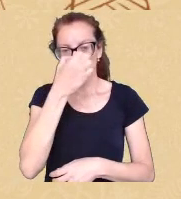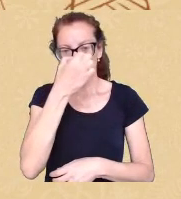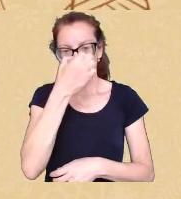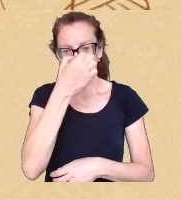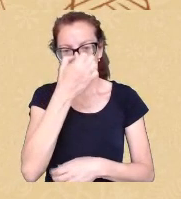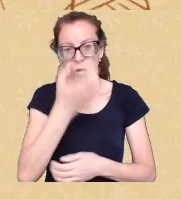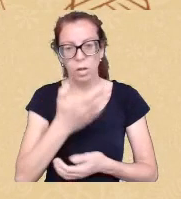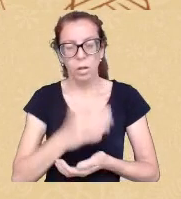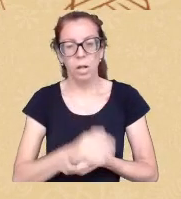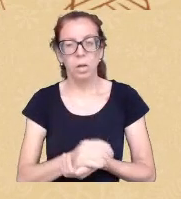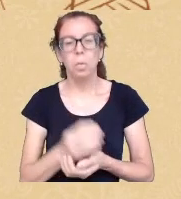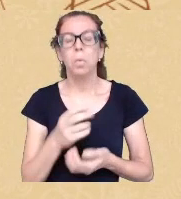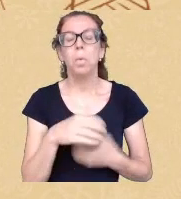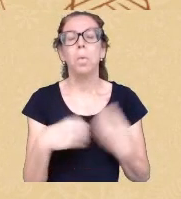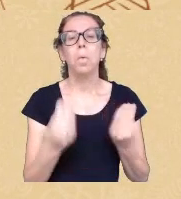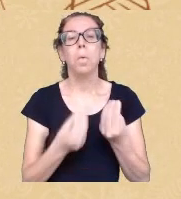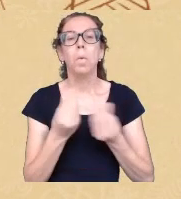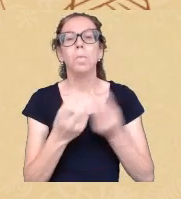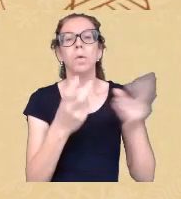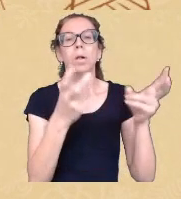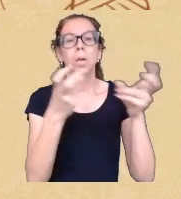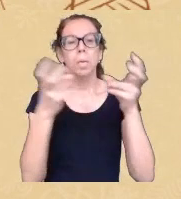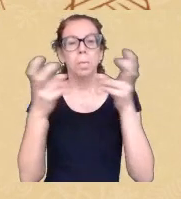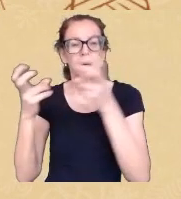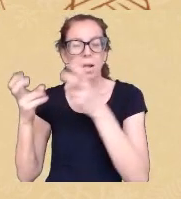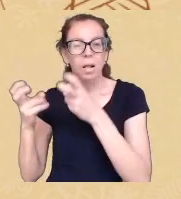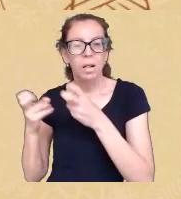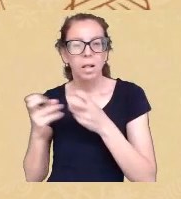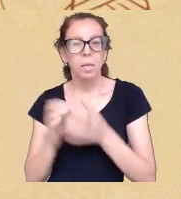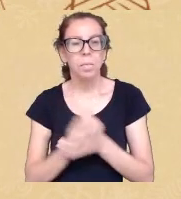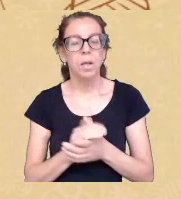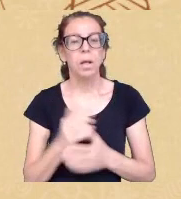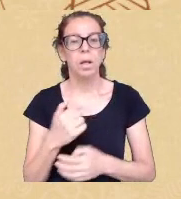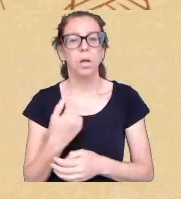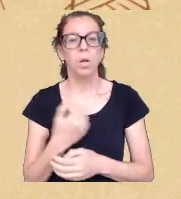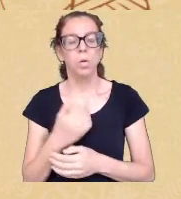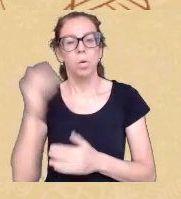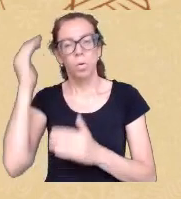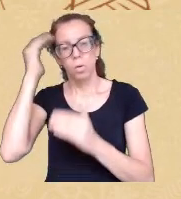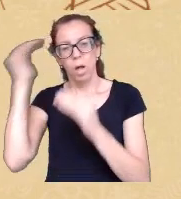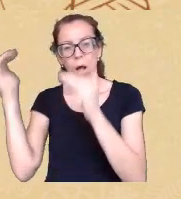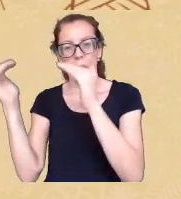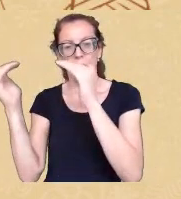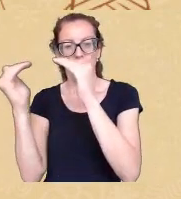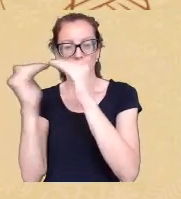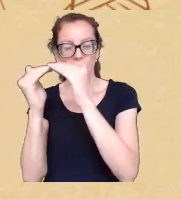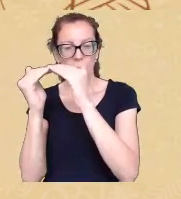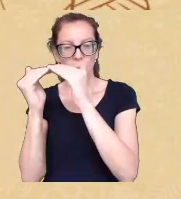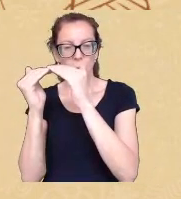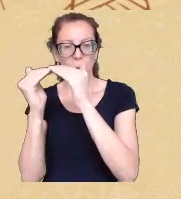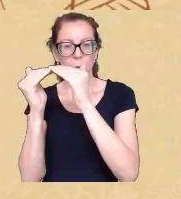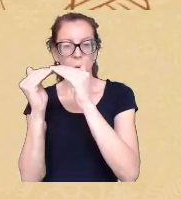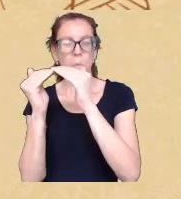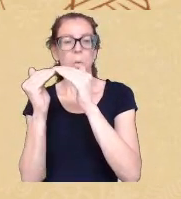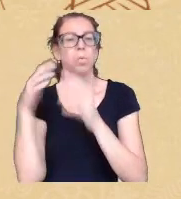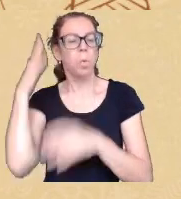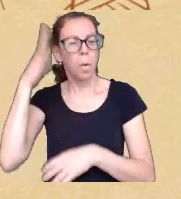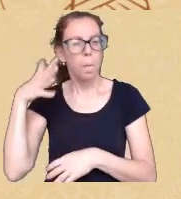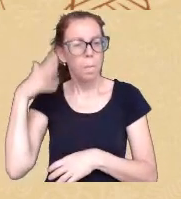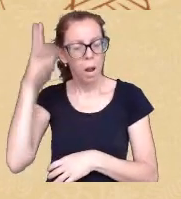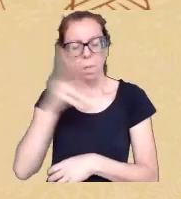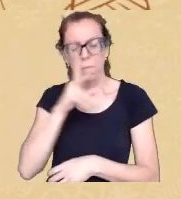e Denise eu estou de acordo assim com o diagnóstico que você faz a sua fala é muito potente muito precisa